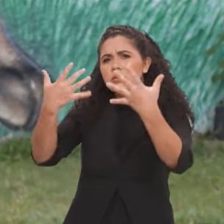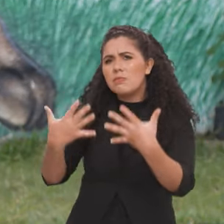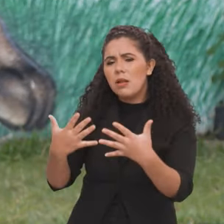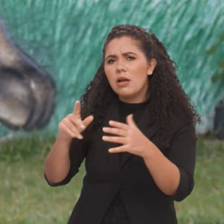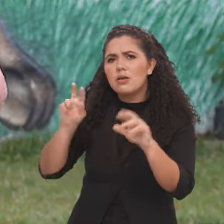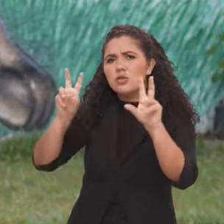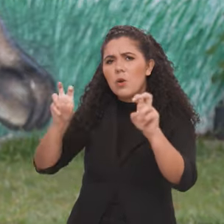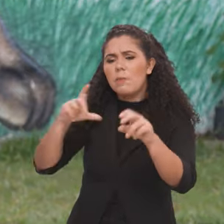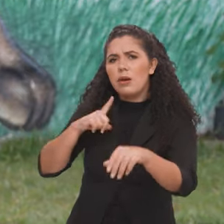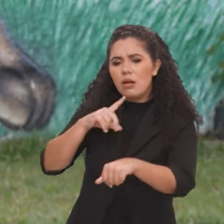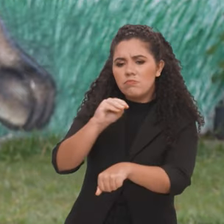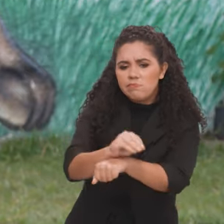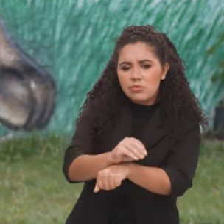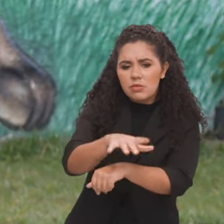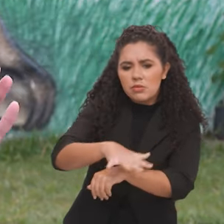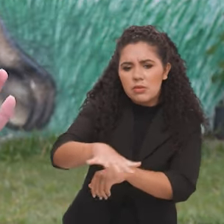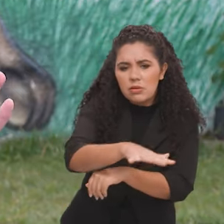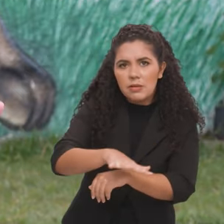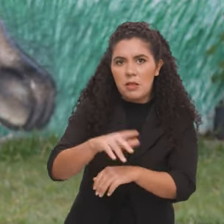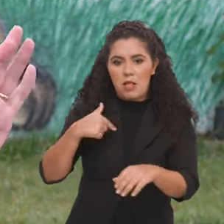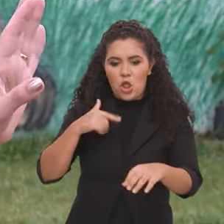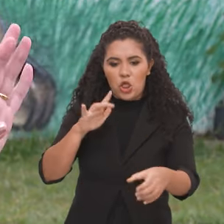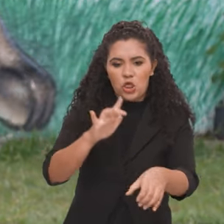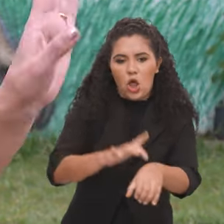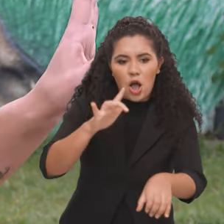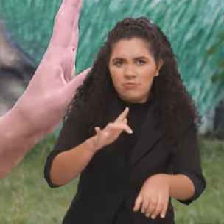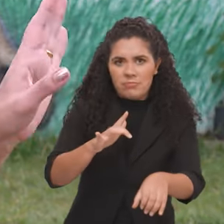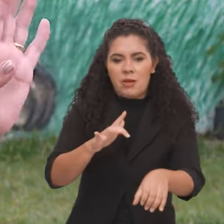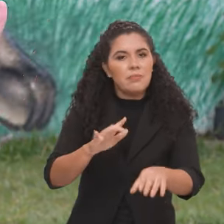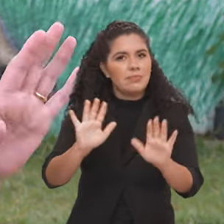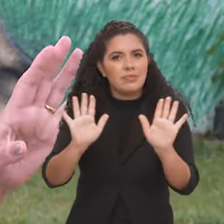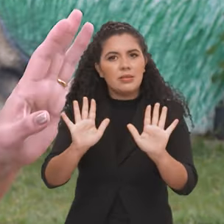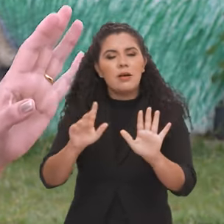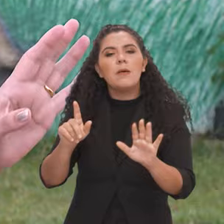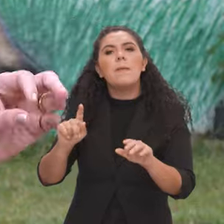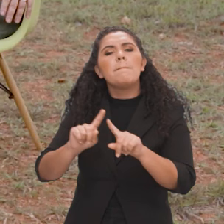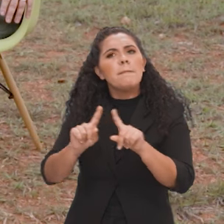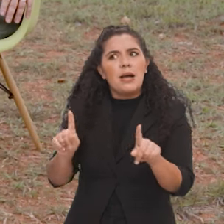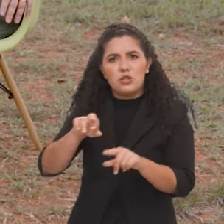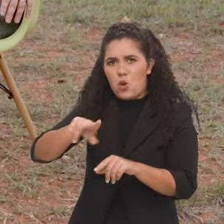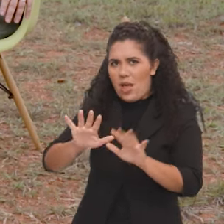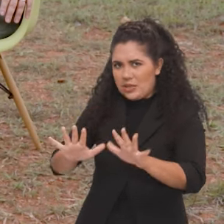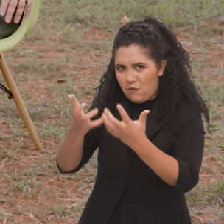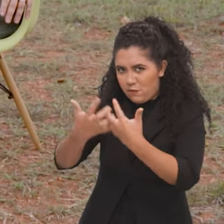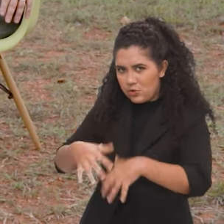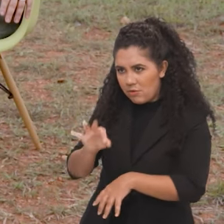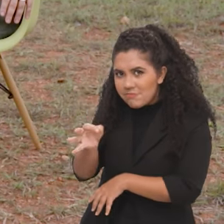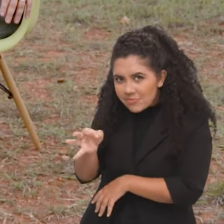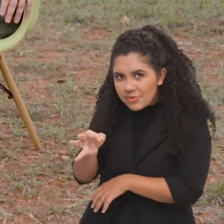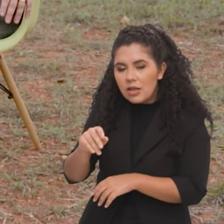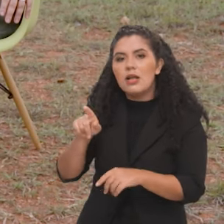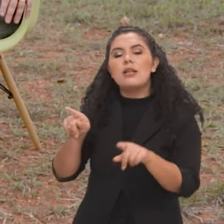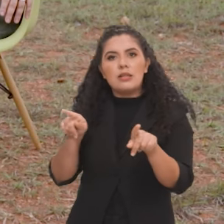conservação, soa assim como algo meio intocável, Ninguém pode se aproximar, está ali para ser conservado. Mas não é bem assim, né? Inclusive,